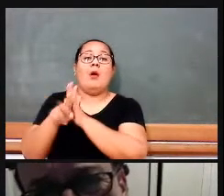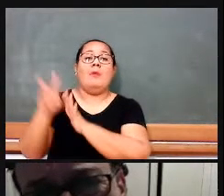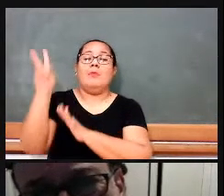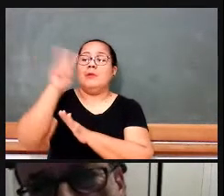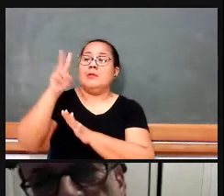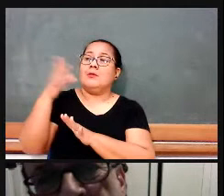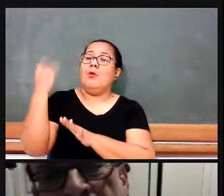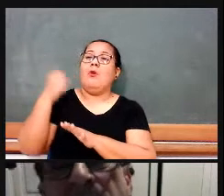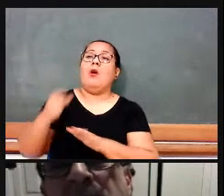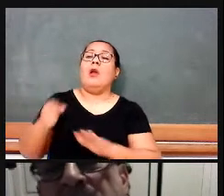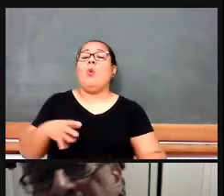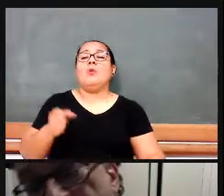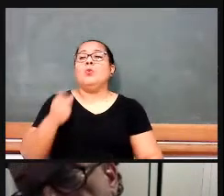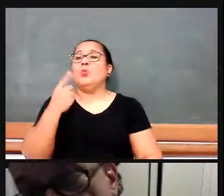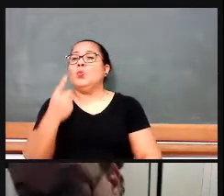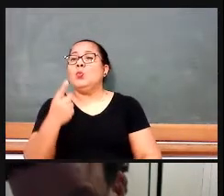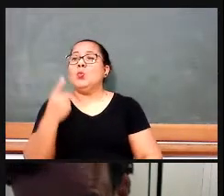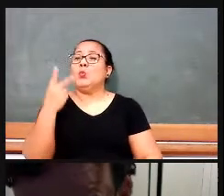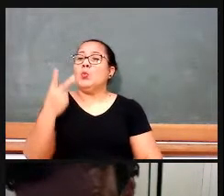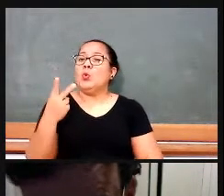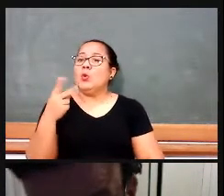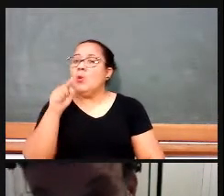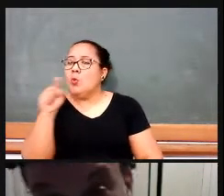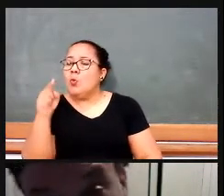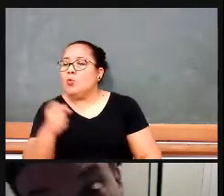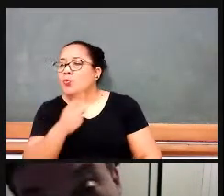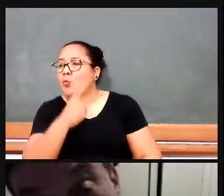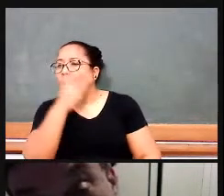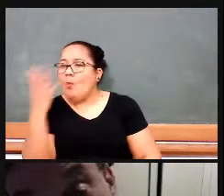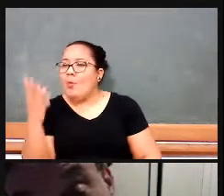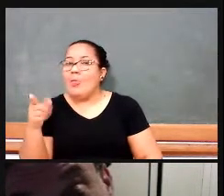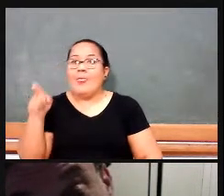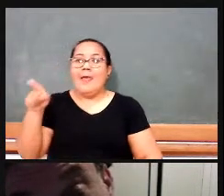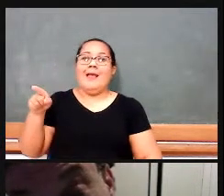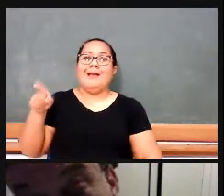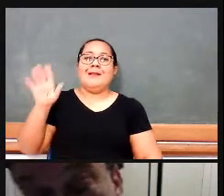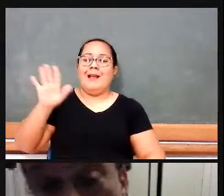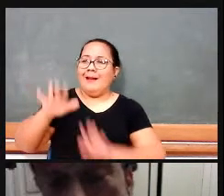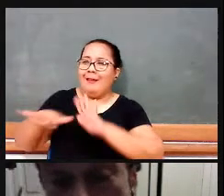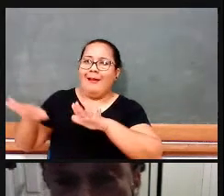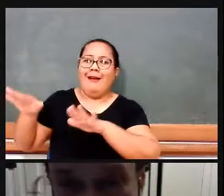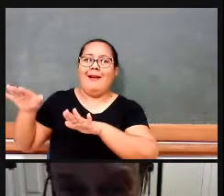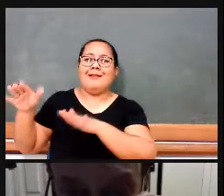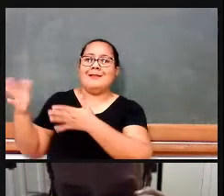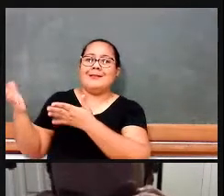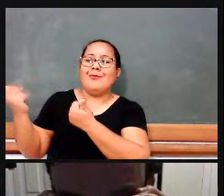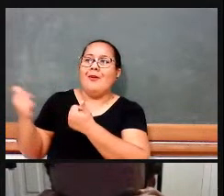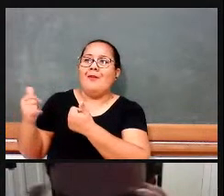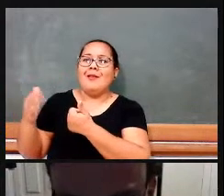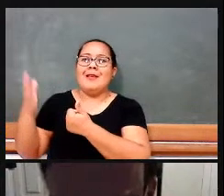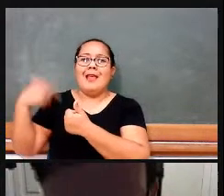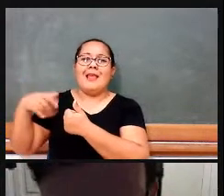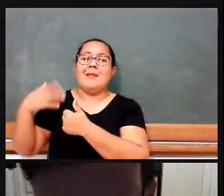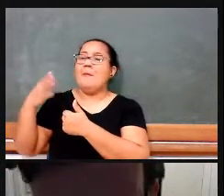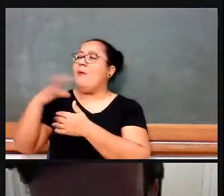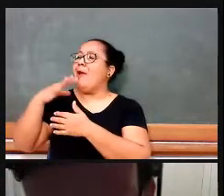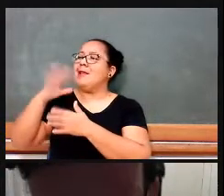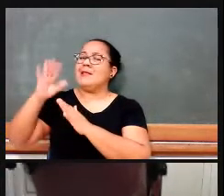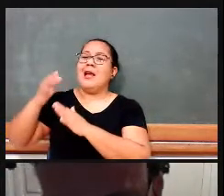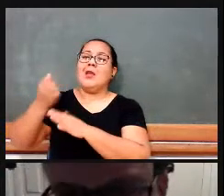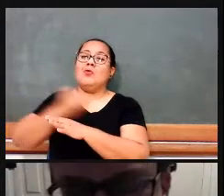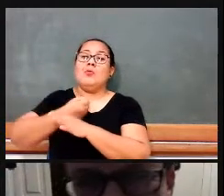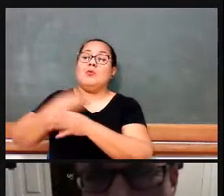contagem, das referências que as crianças e adolescentes têm com o número, e assim vai.